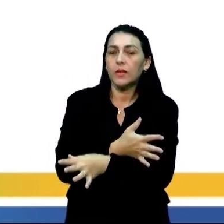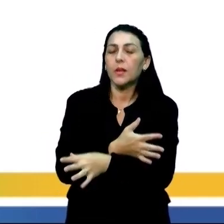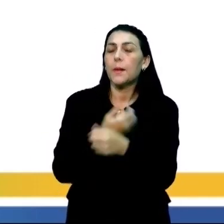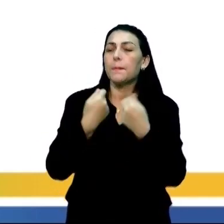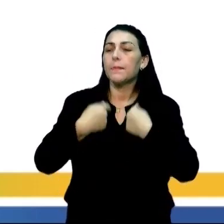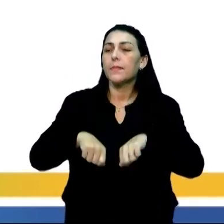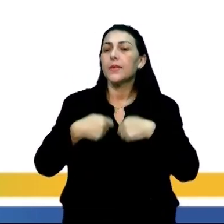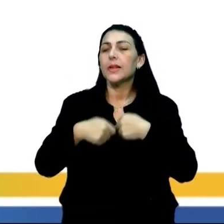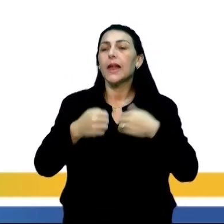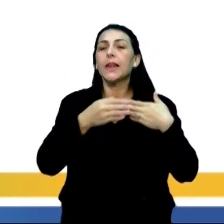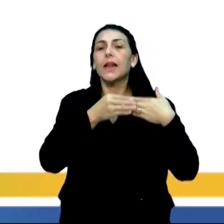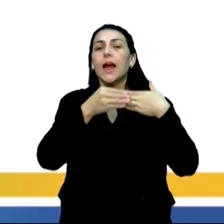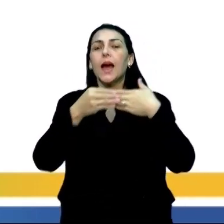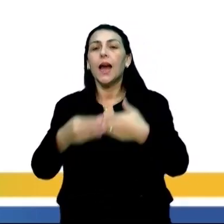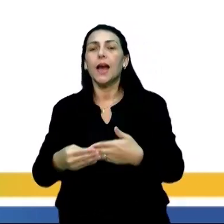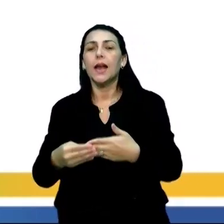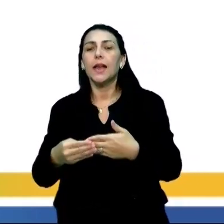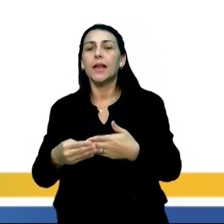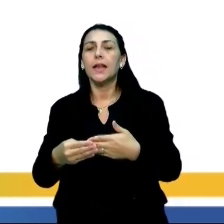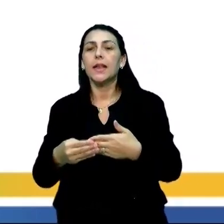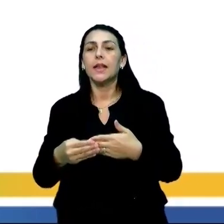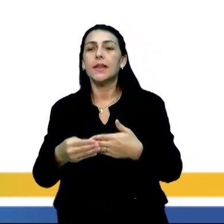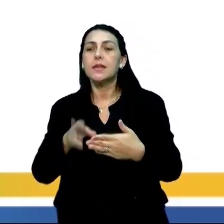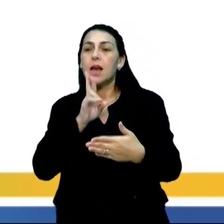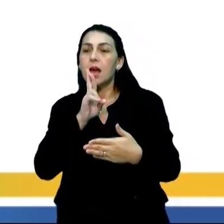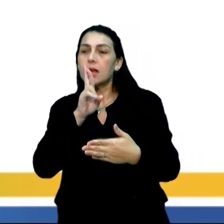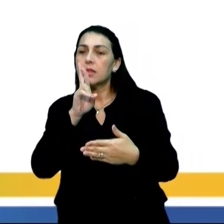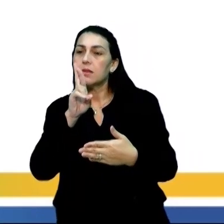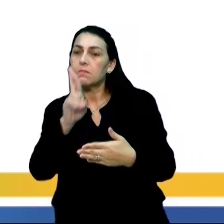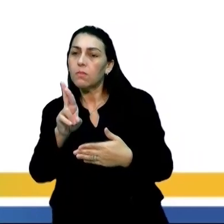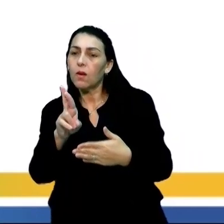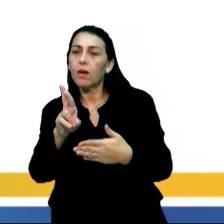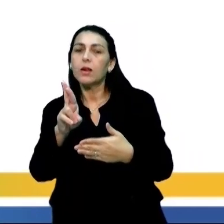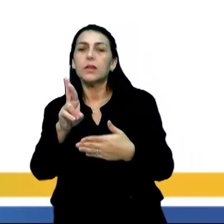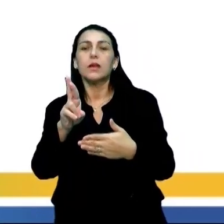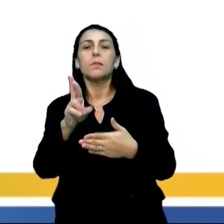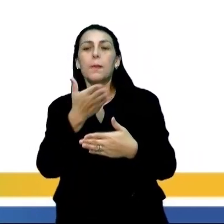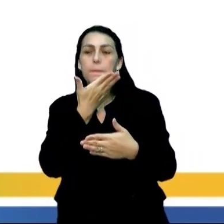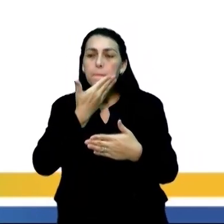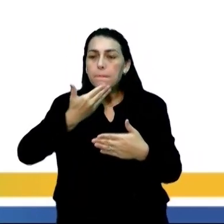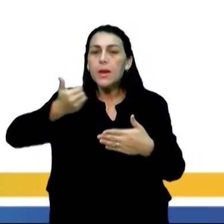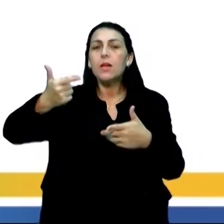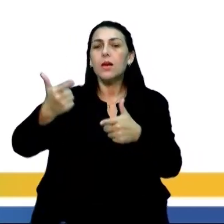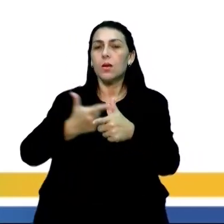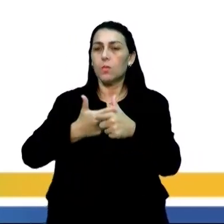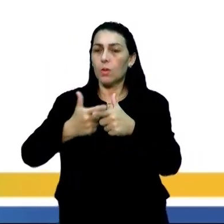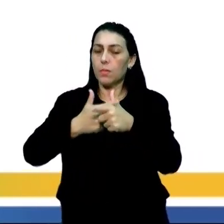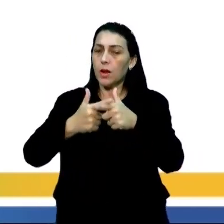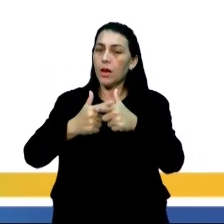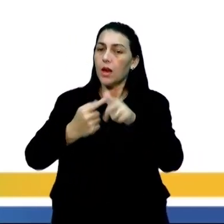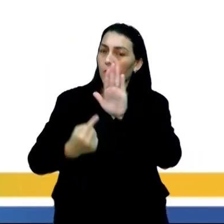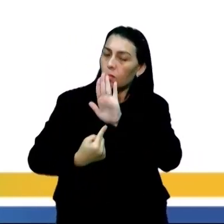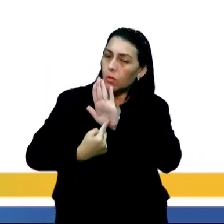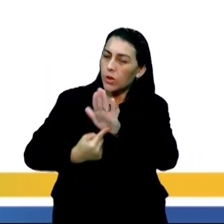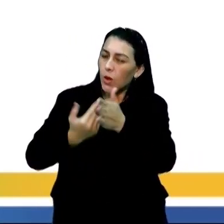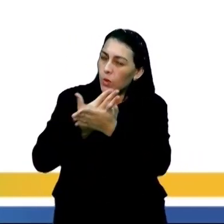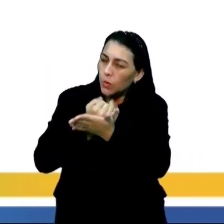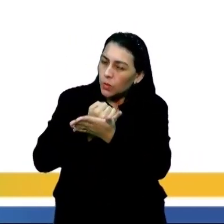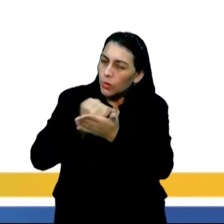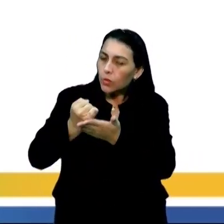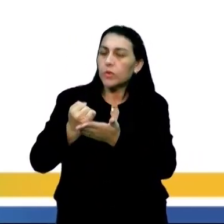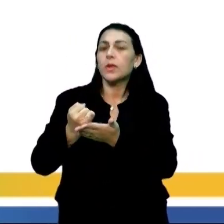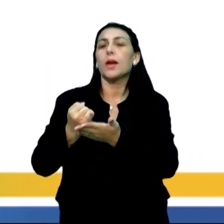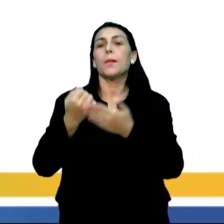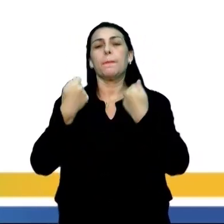ele precisa trazer uma solução para o problema que foi apresentado lá no início do texto. E que os meus argumentos